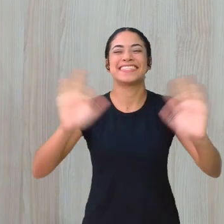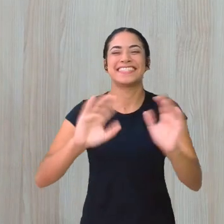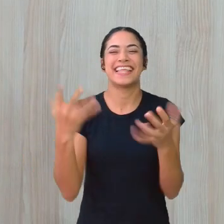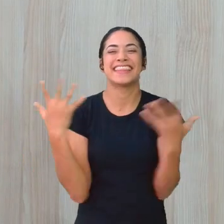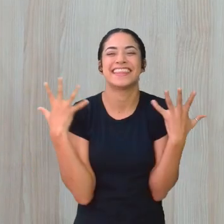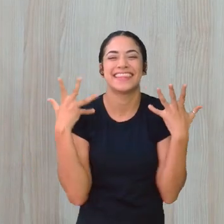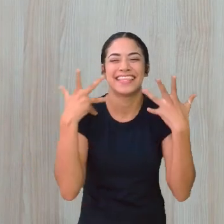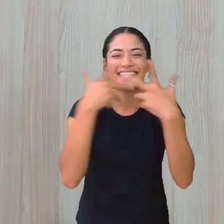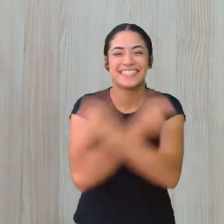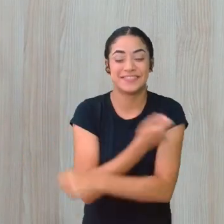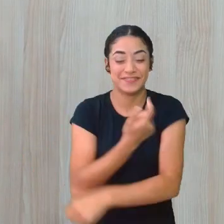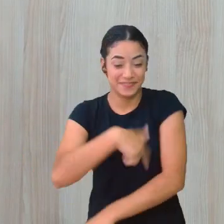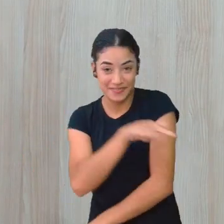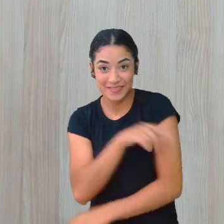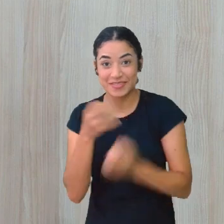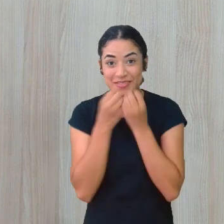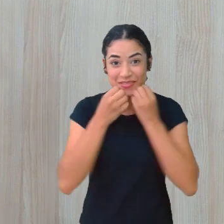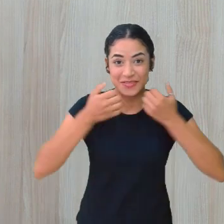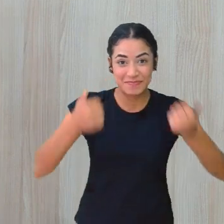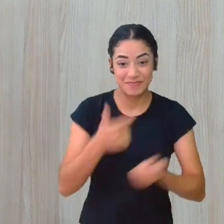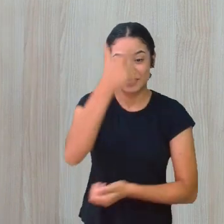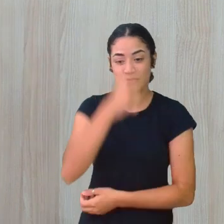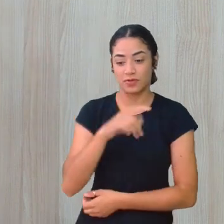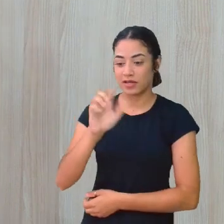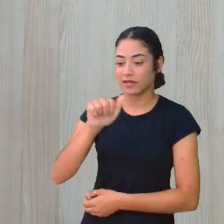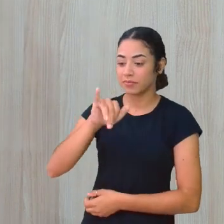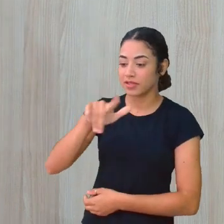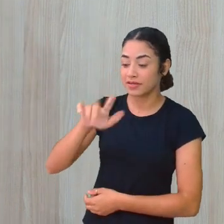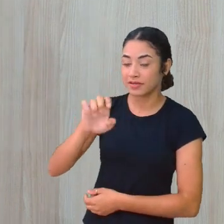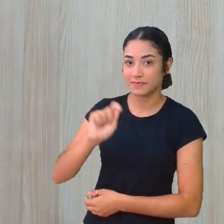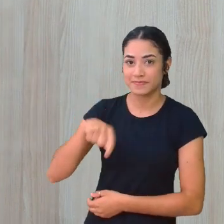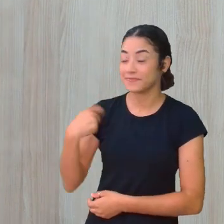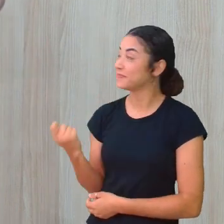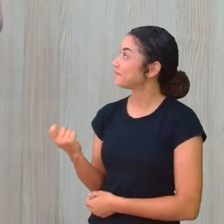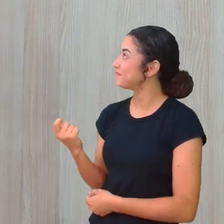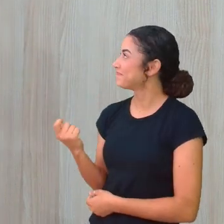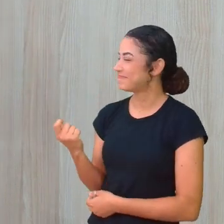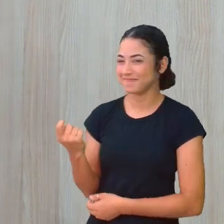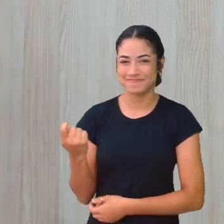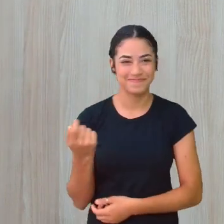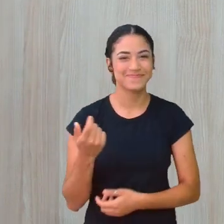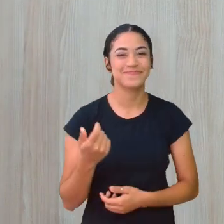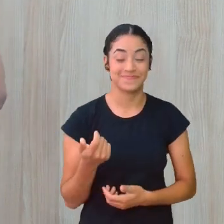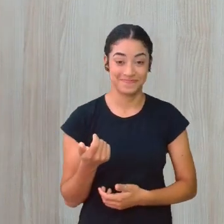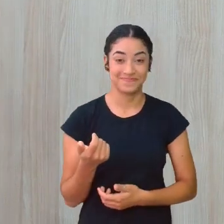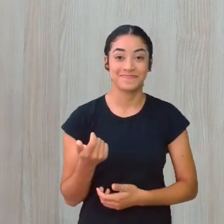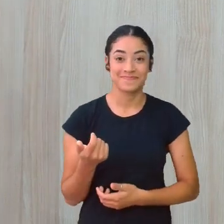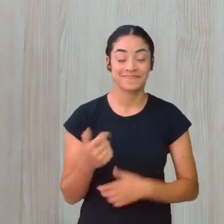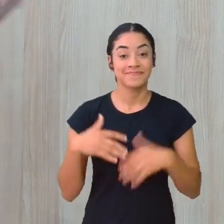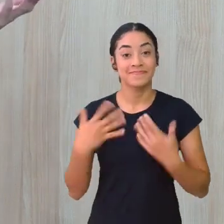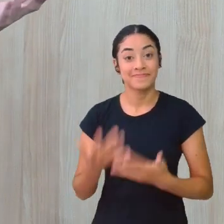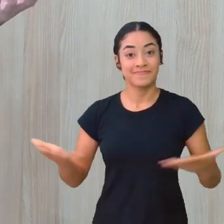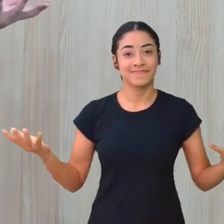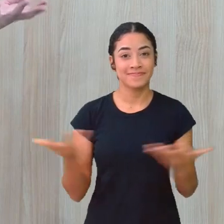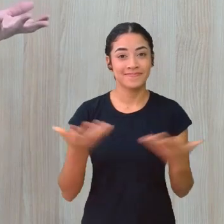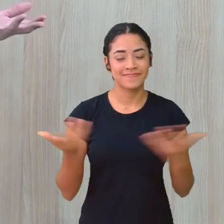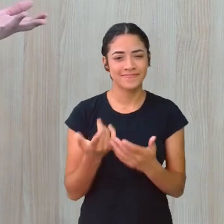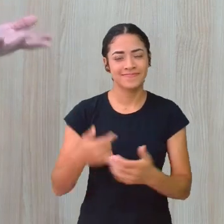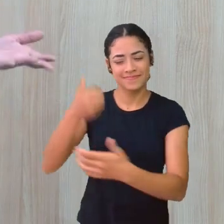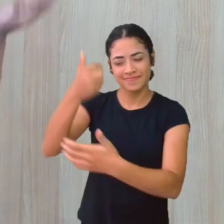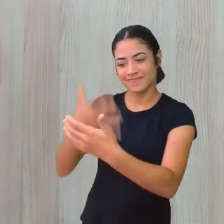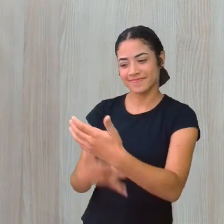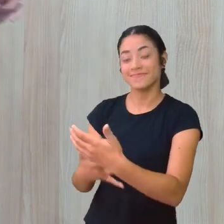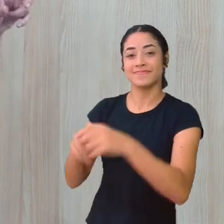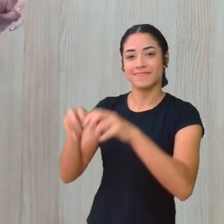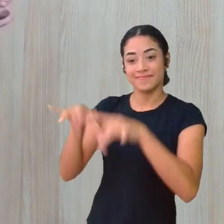Olá lindezas de Sete Monos, tudo bem? Eu sou Camille Borba, este é o meu sinal. E hoje estou aqui no chat,